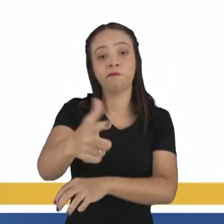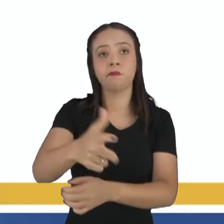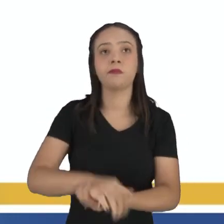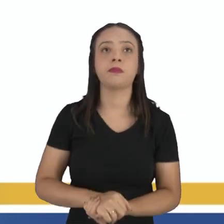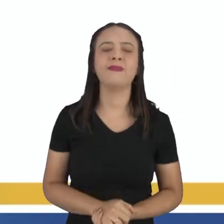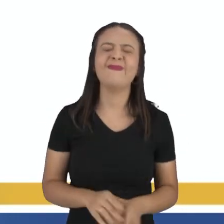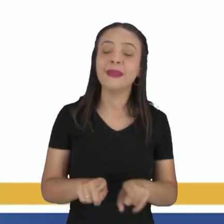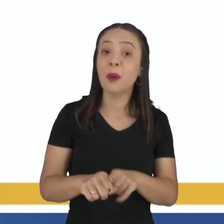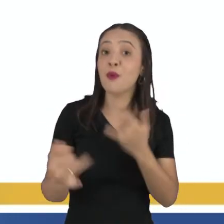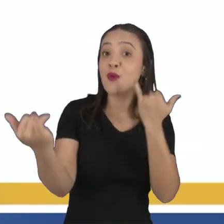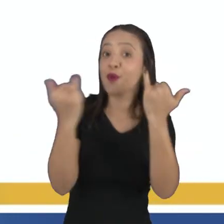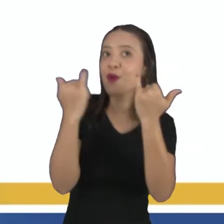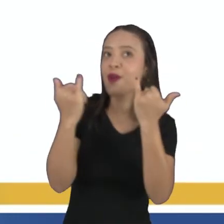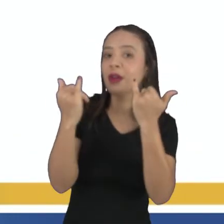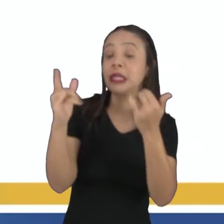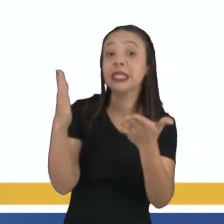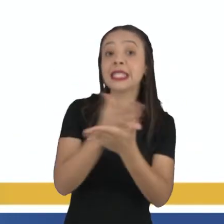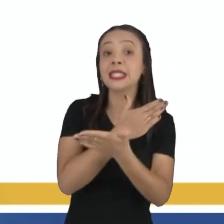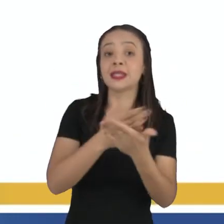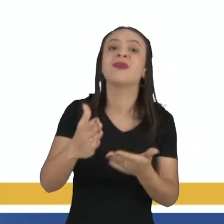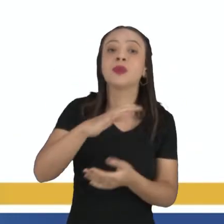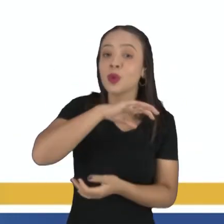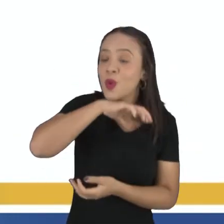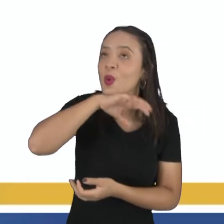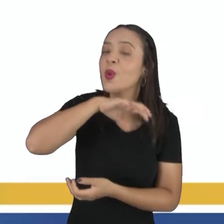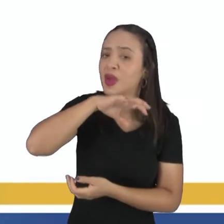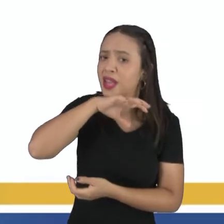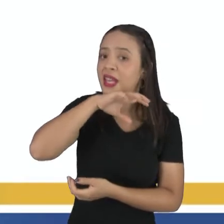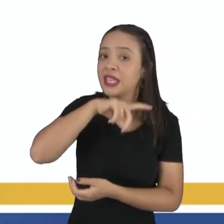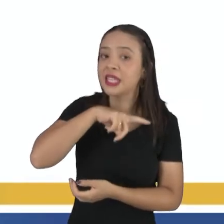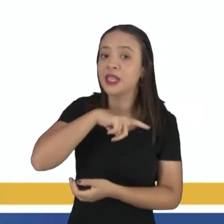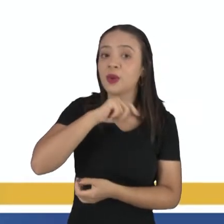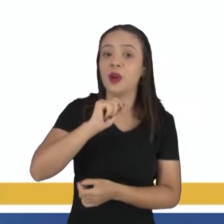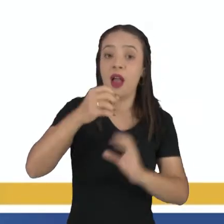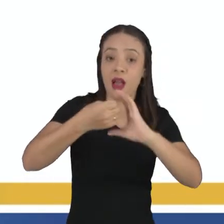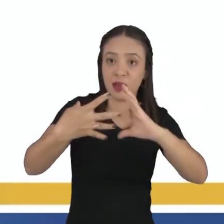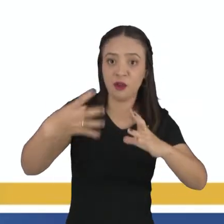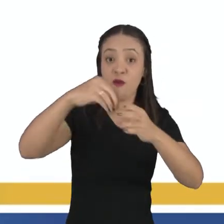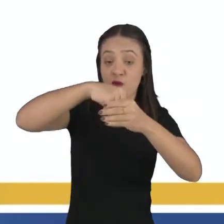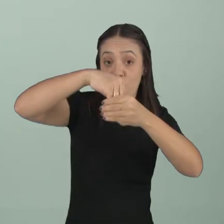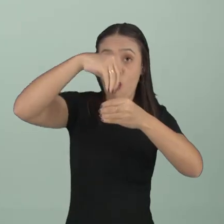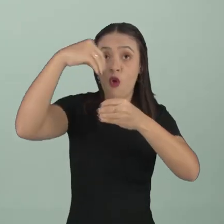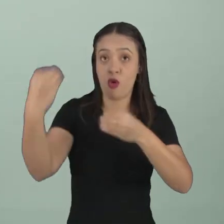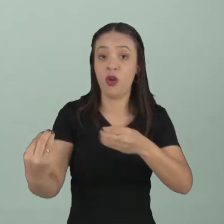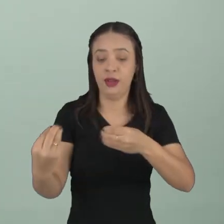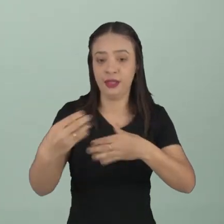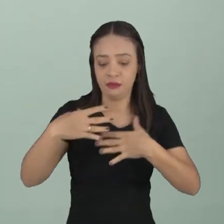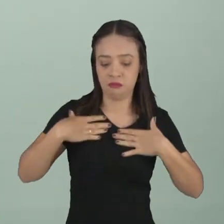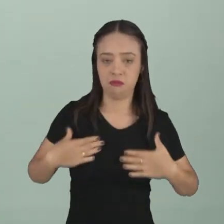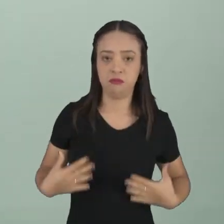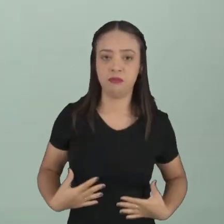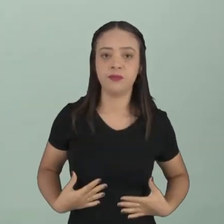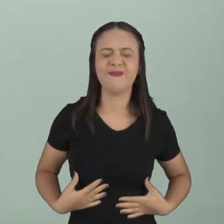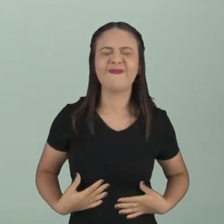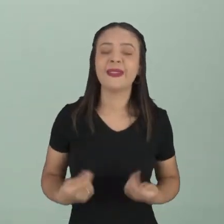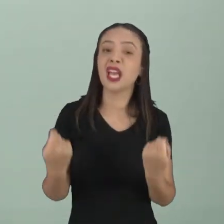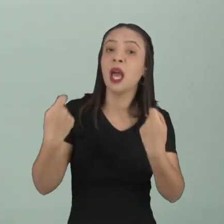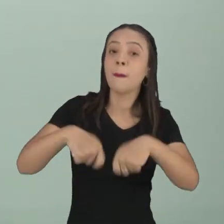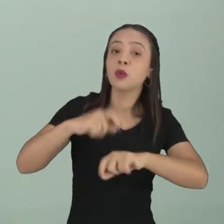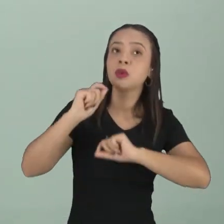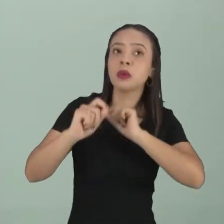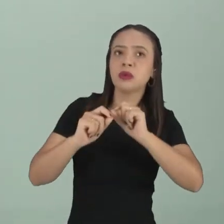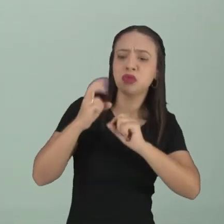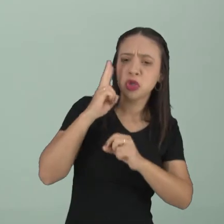E ali uma curiosidade, alguns animais, por características externas, morfológicas, eles podem ser